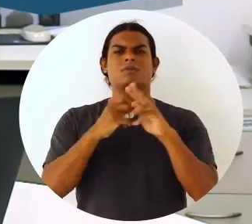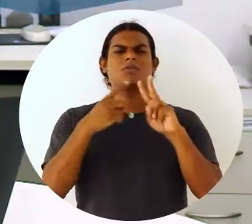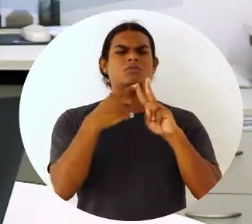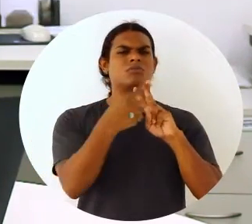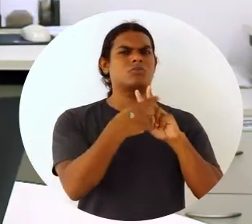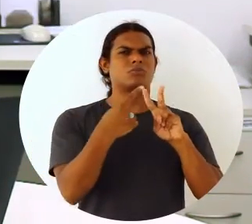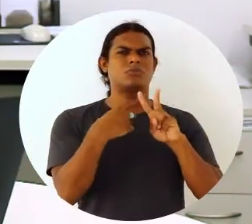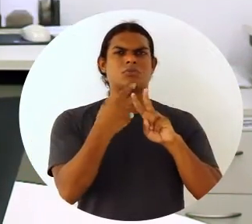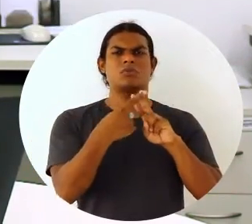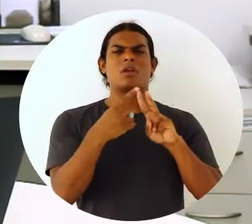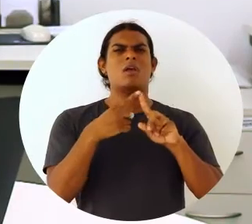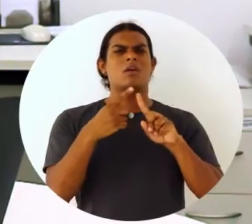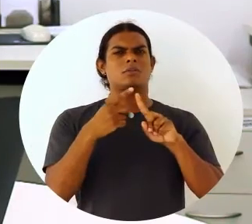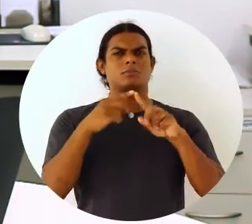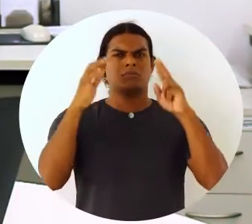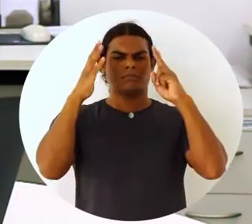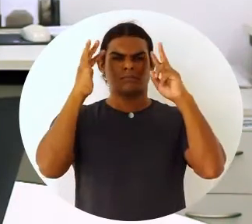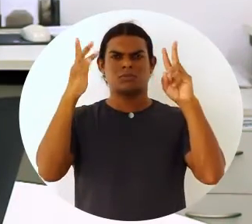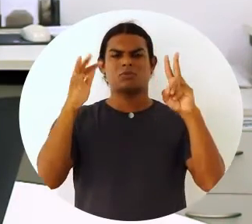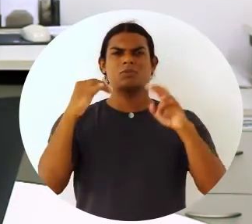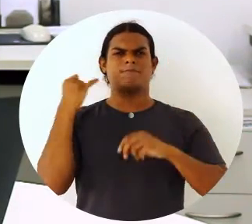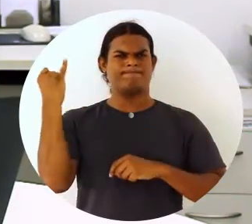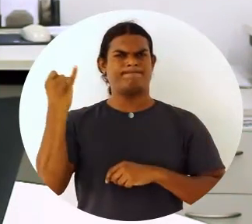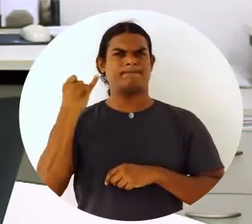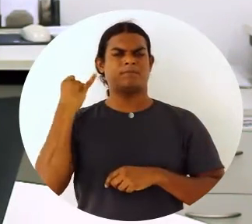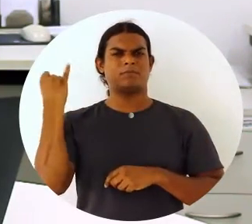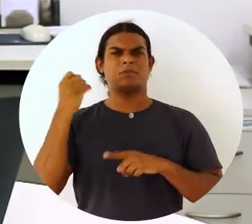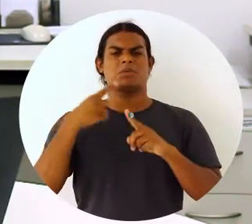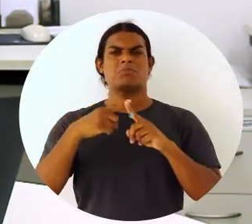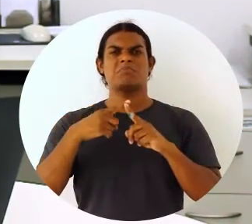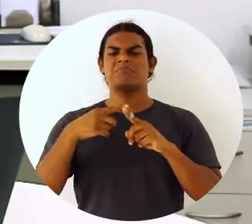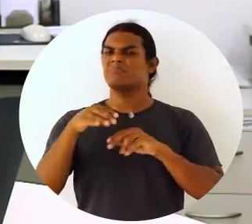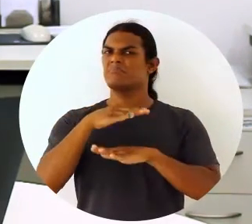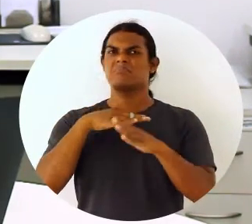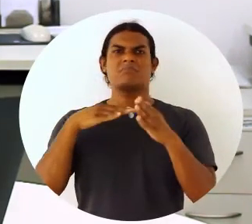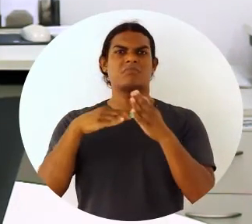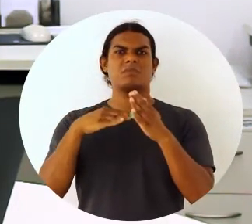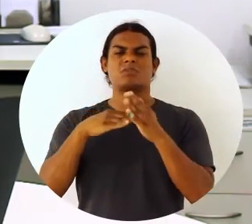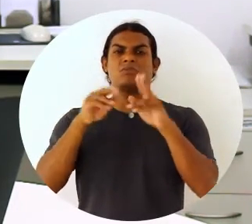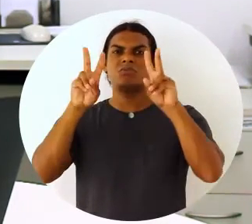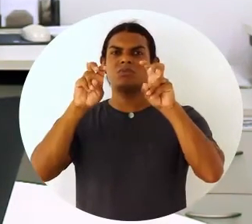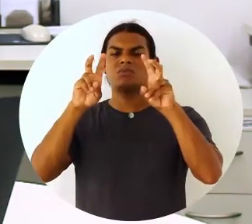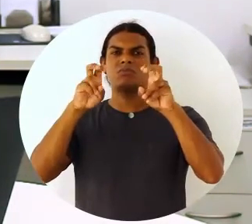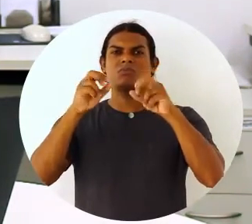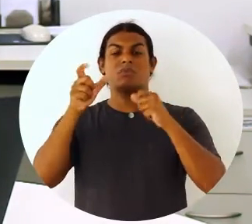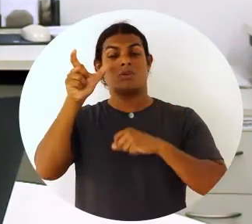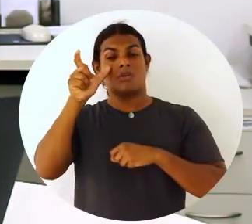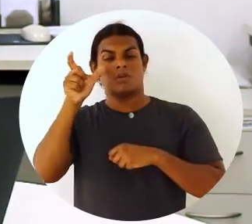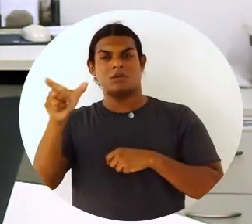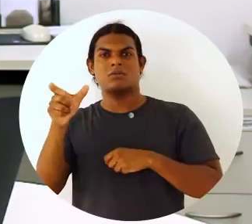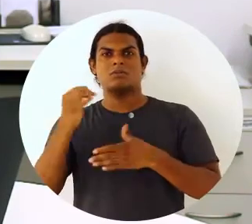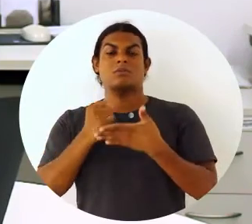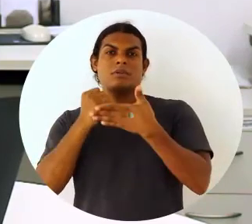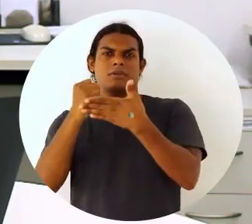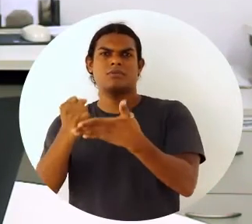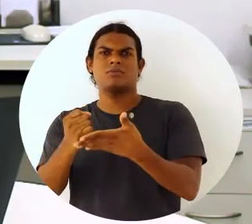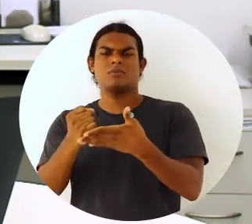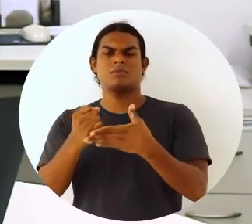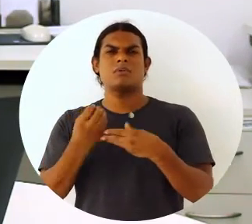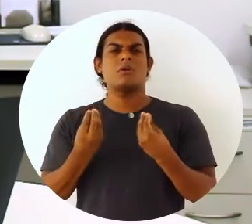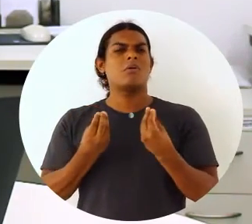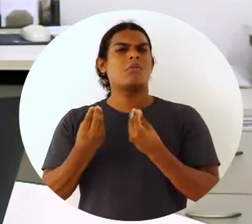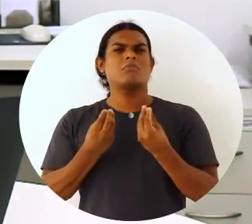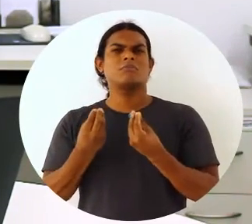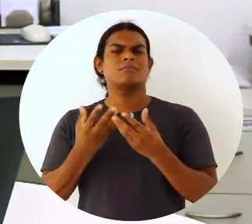É uma teoria bastante interessante porque ele disse que nem todo fator é motivacional. Até então, ninguém tinha pensado